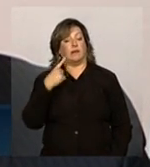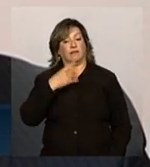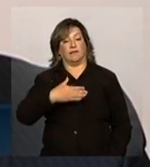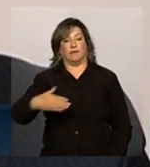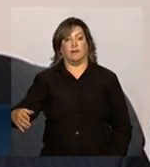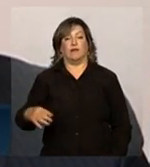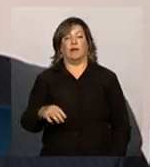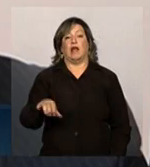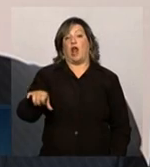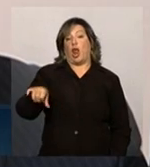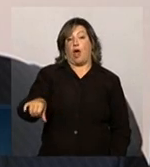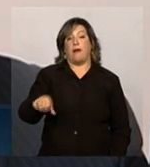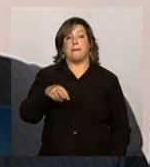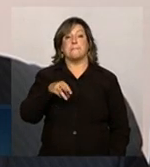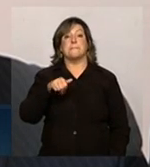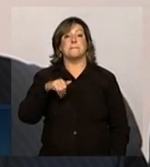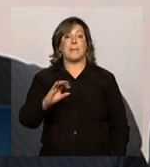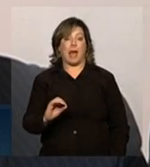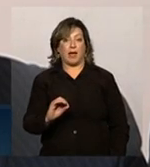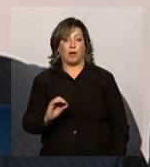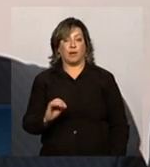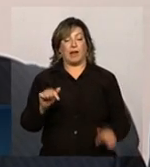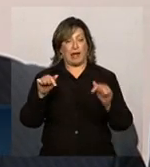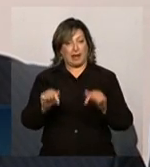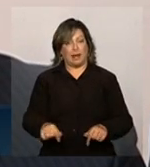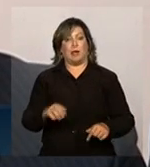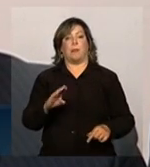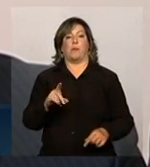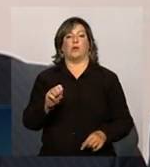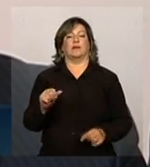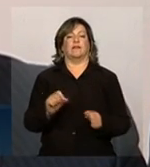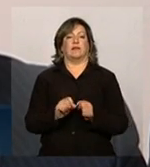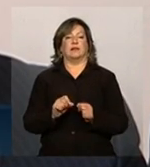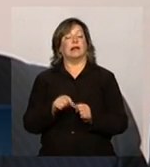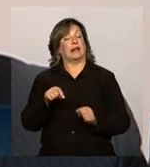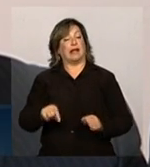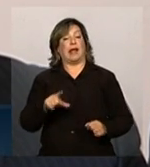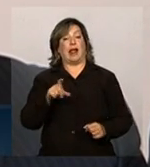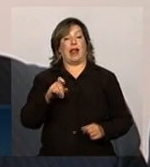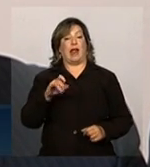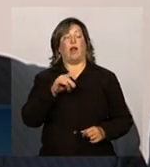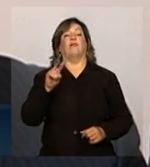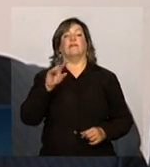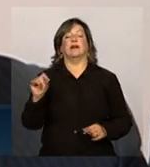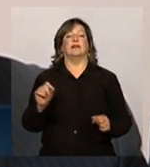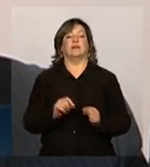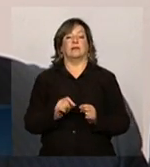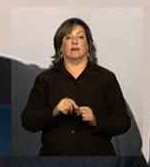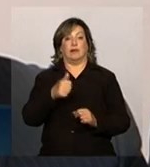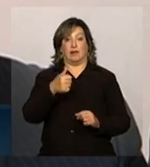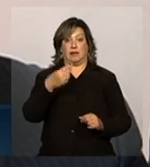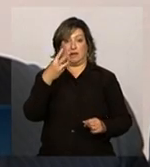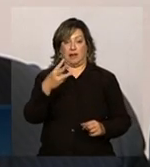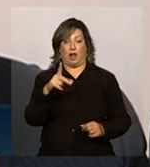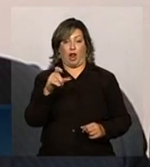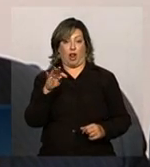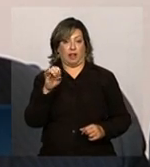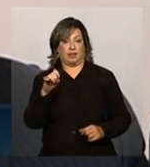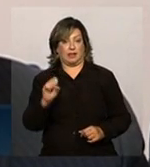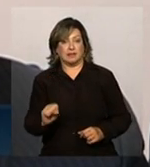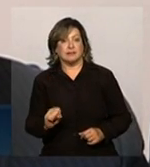9 de maio ser realizado aqui na Bolsa. É um leilão que vai contemplar 13 lotes.